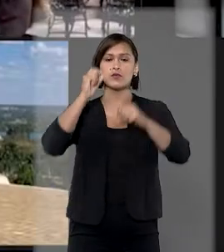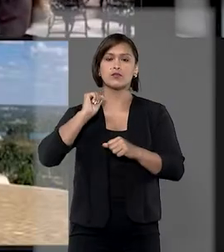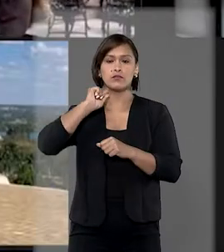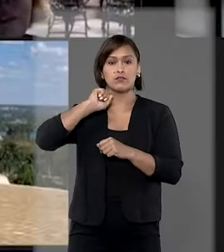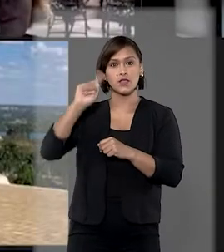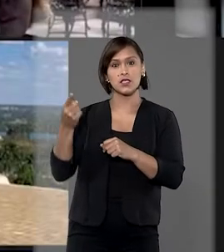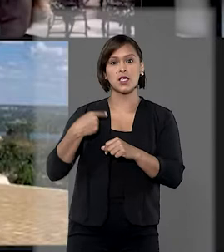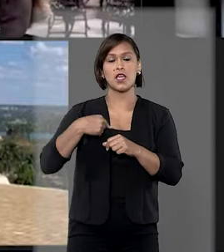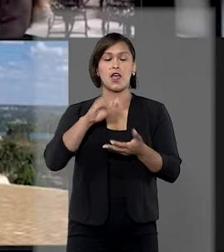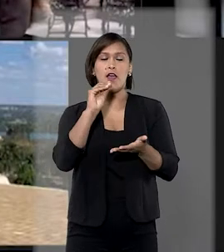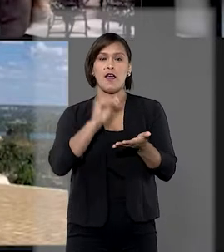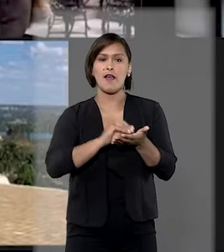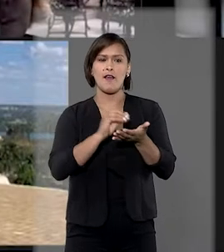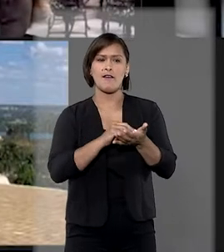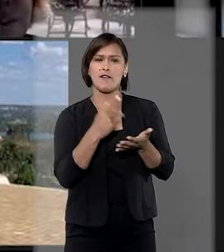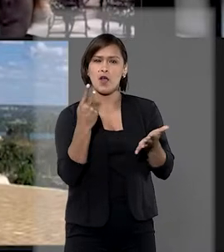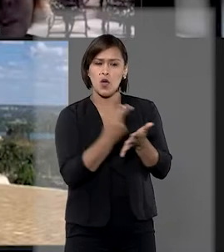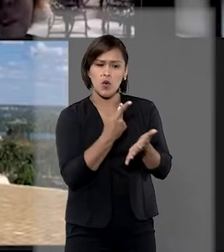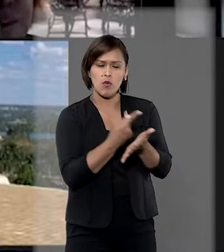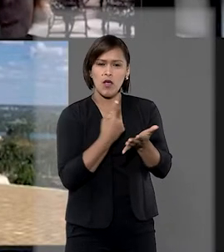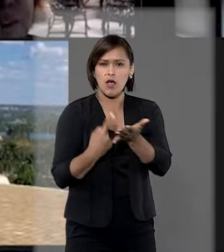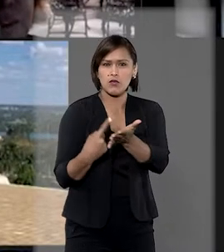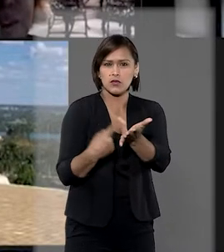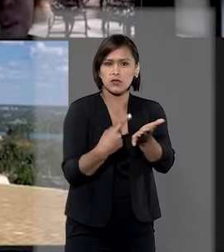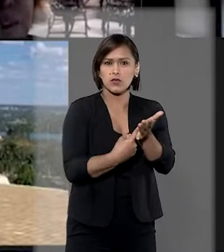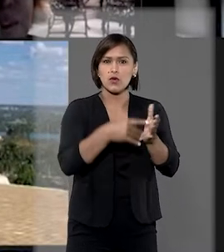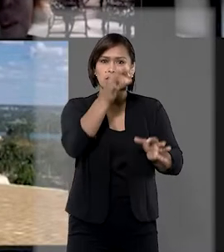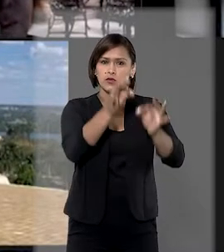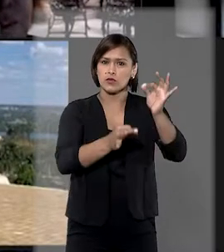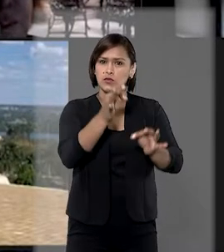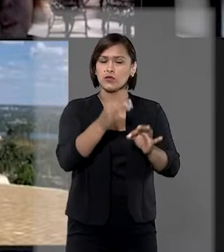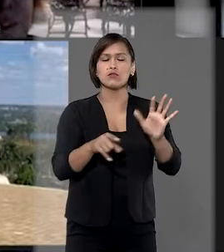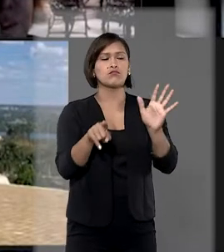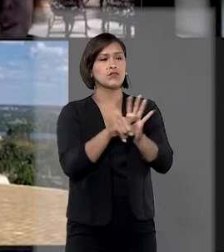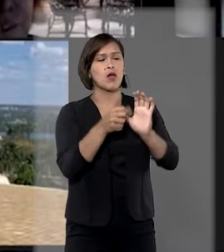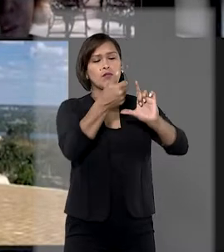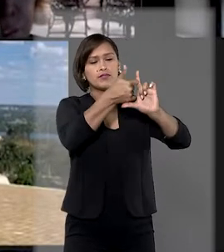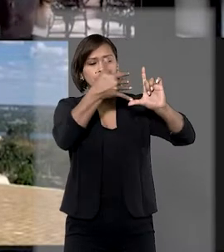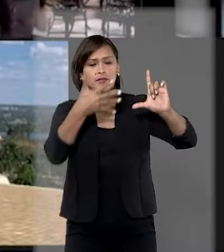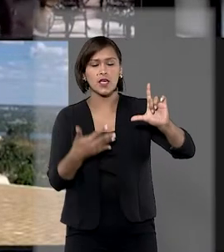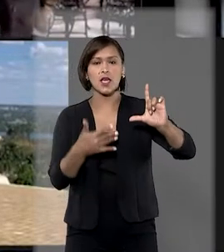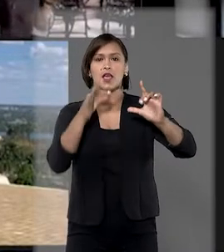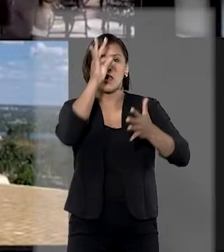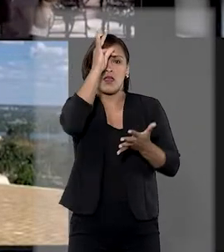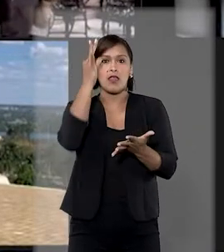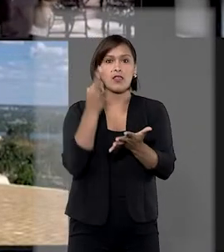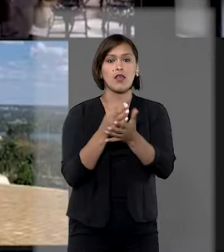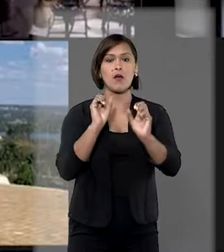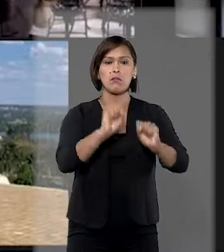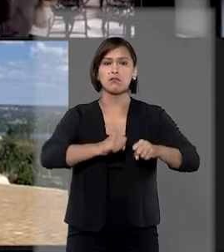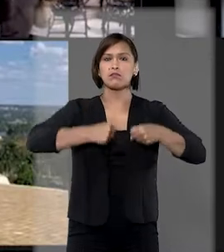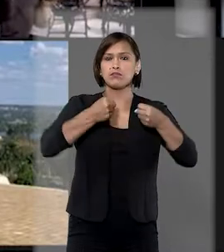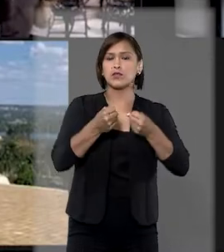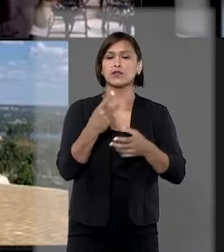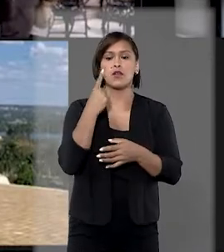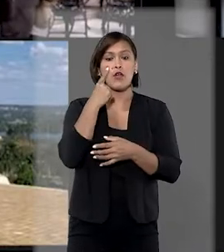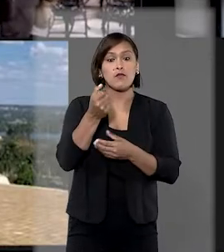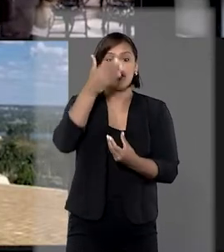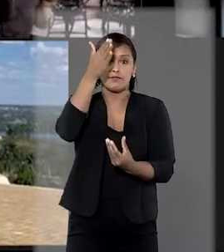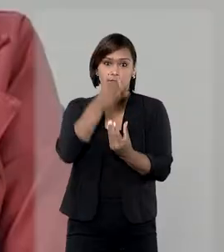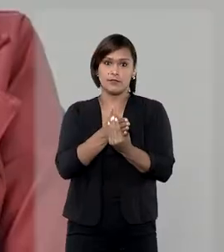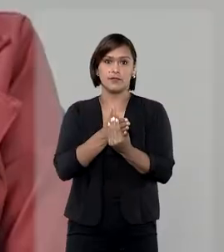arrependimento e a insatisfação com os termos do acordo extrajudicial caracterizam, em tese, potencial interesse